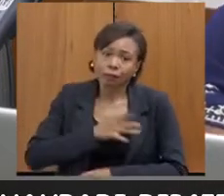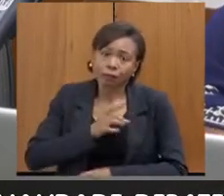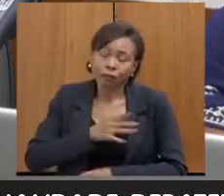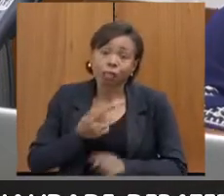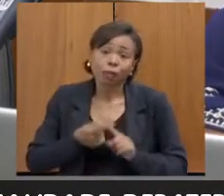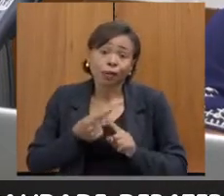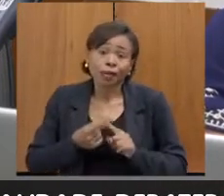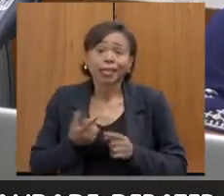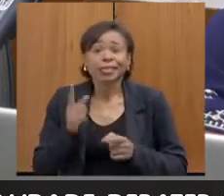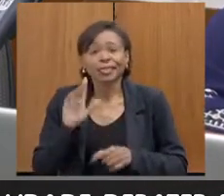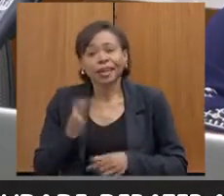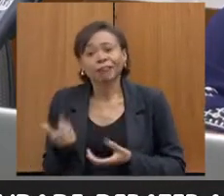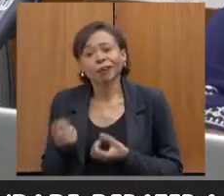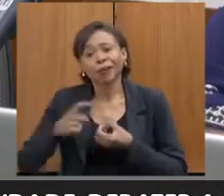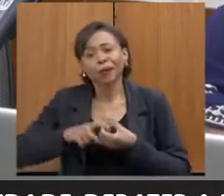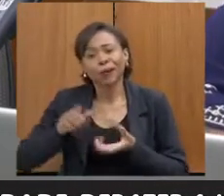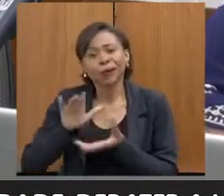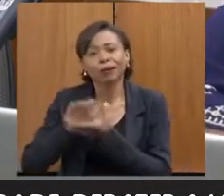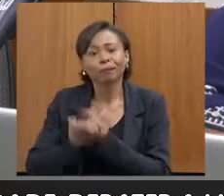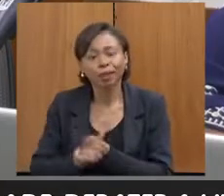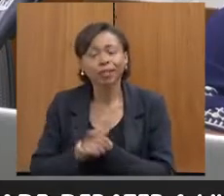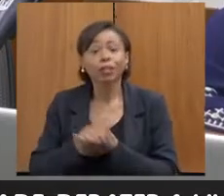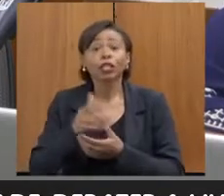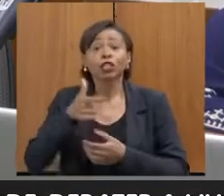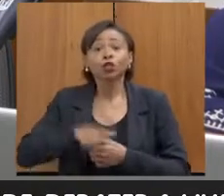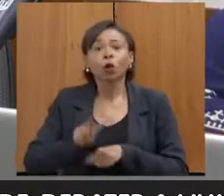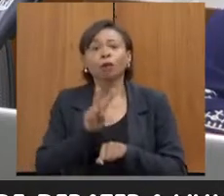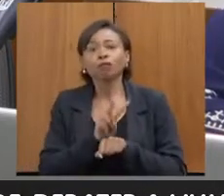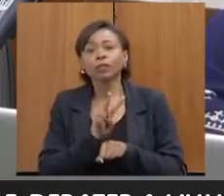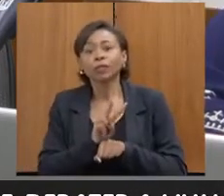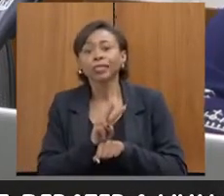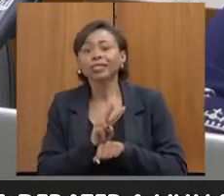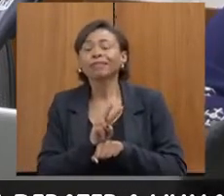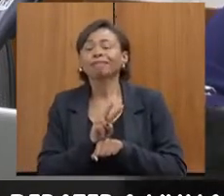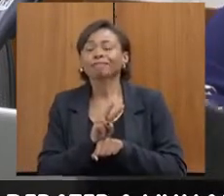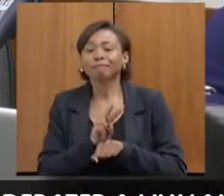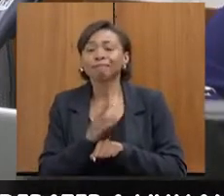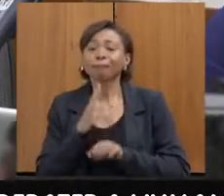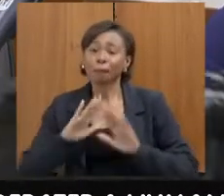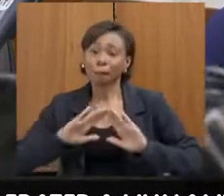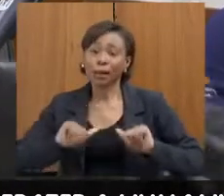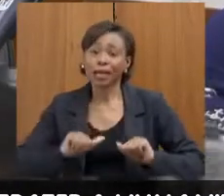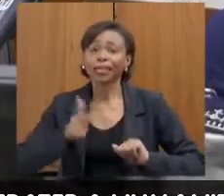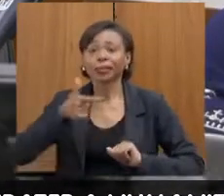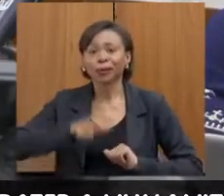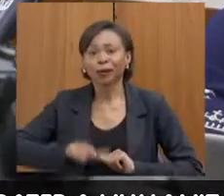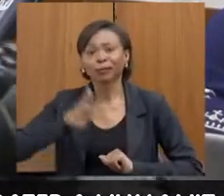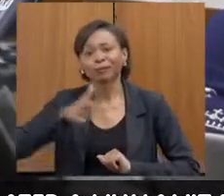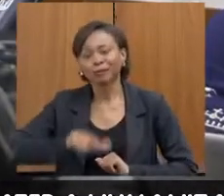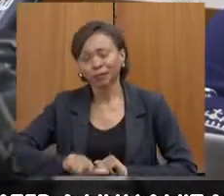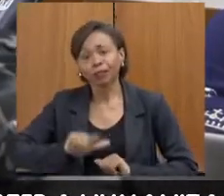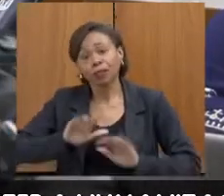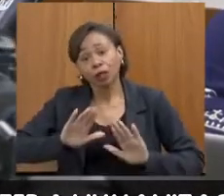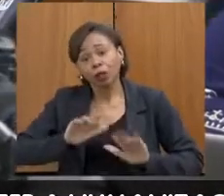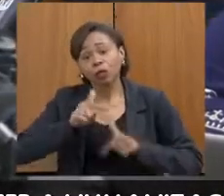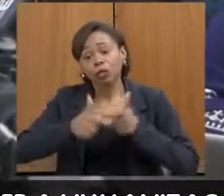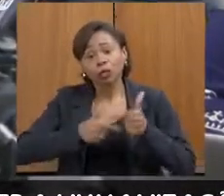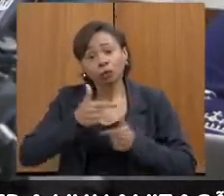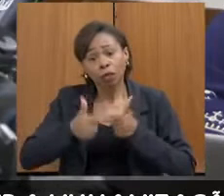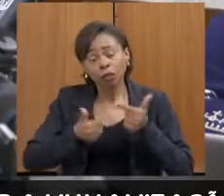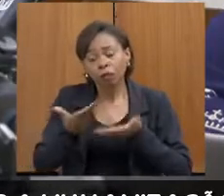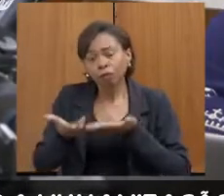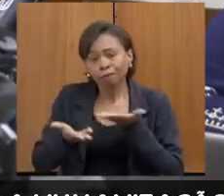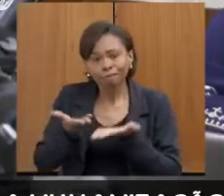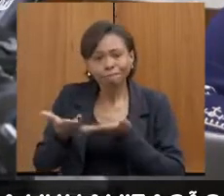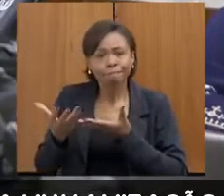medida protetiva, estão tentando pedir a medida protetiva pela segunda vez ou terceira vez. Então, gente tem trabalhado a isso, o acolhimento, não só nós